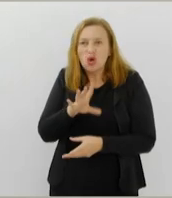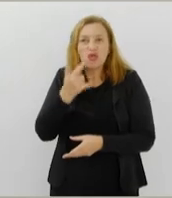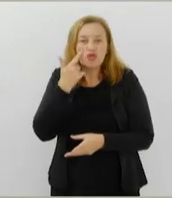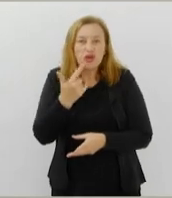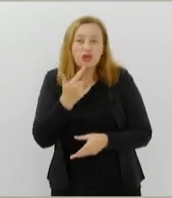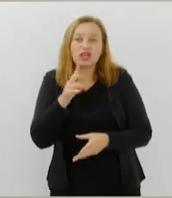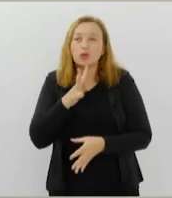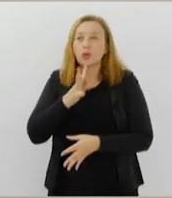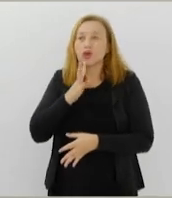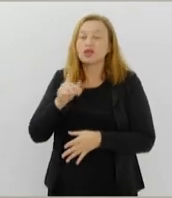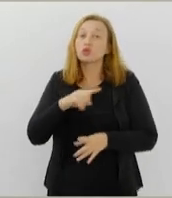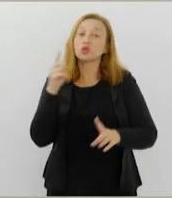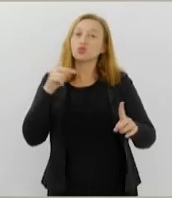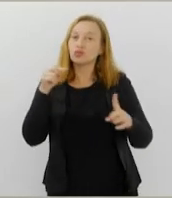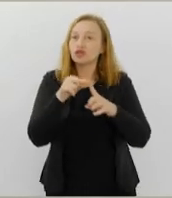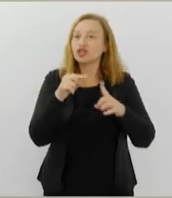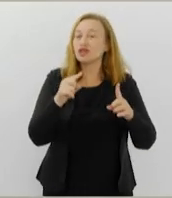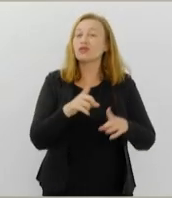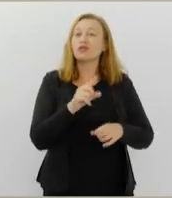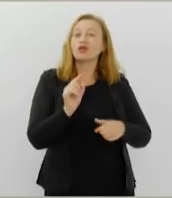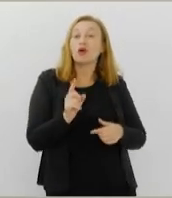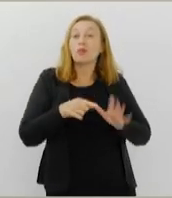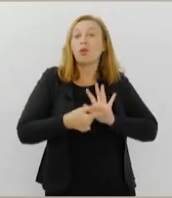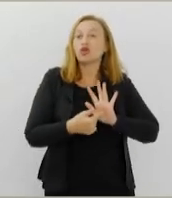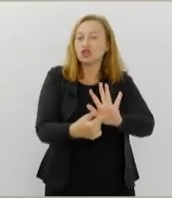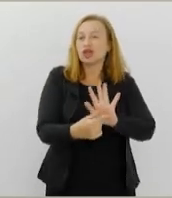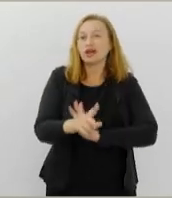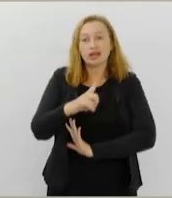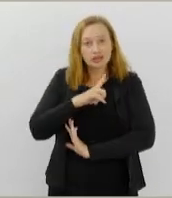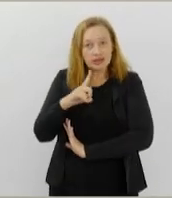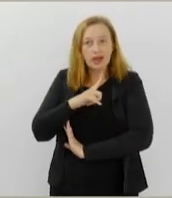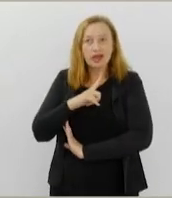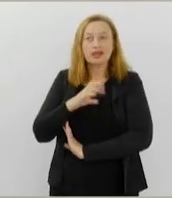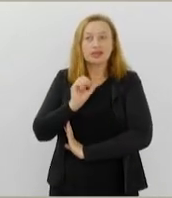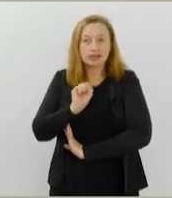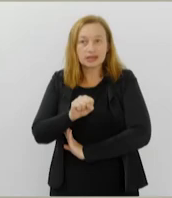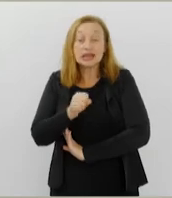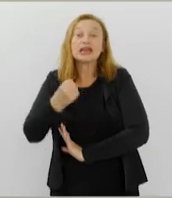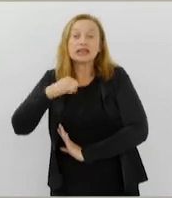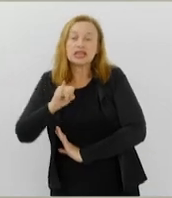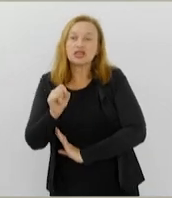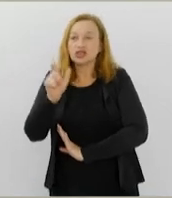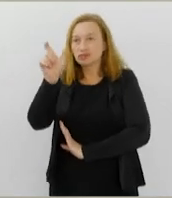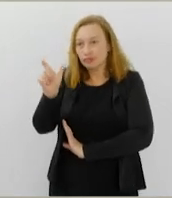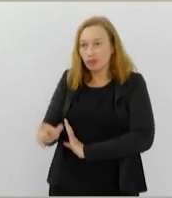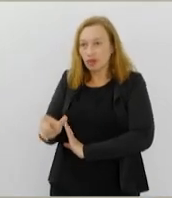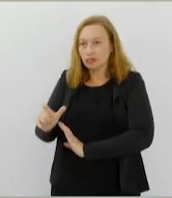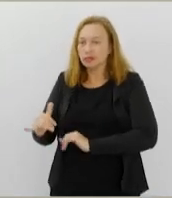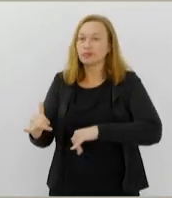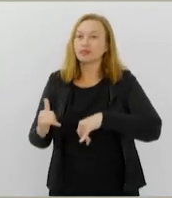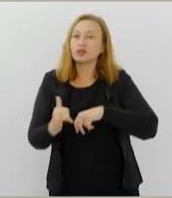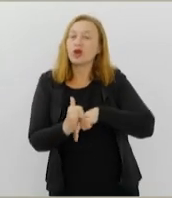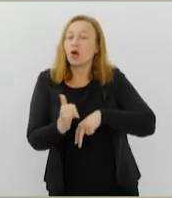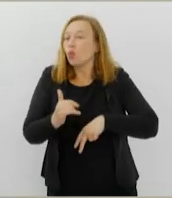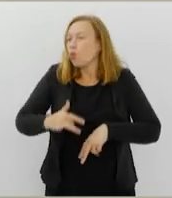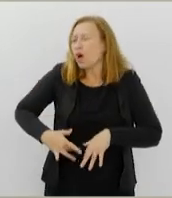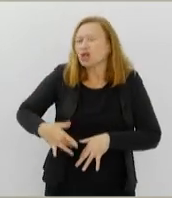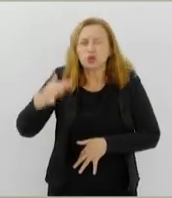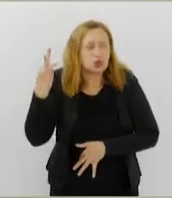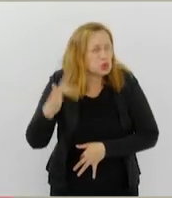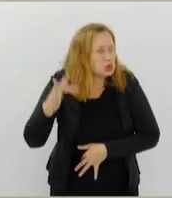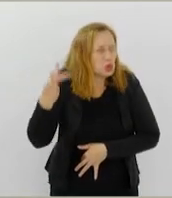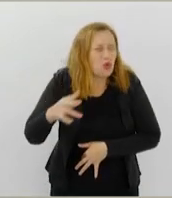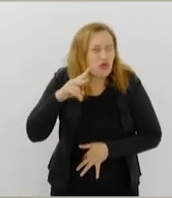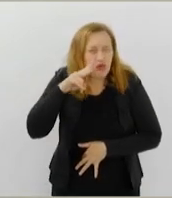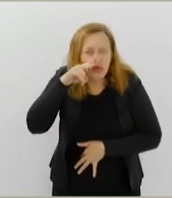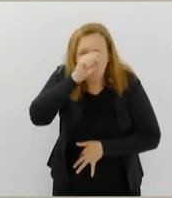O nosso objetivo aqui foi mostrar que existe porferia e se chegar um paciente com esse sintoma, uma dor de barriga imensa, que você